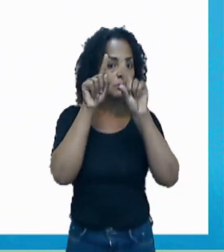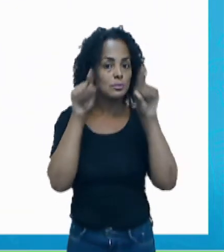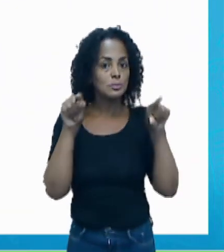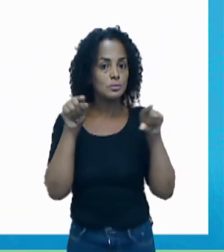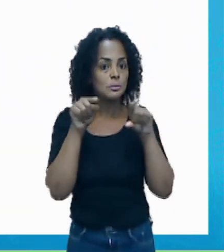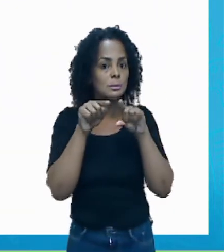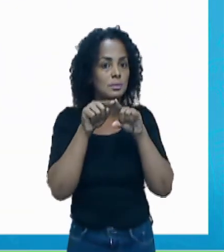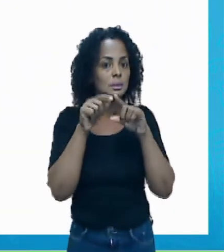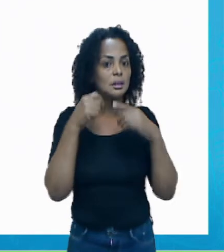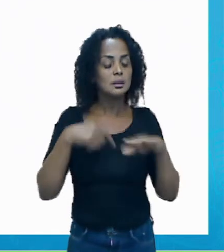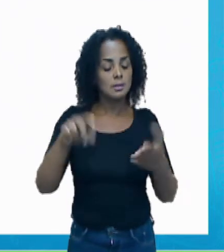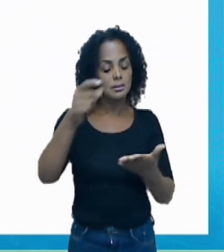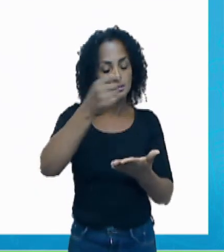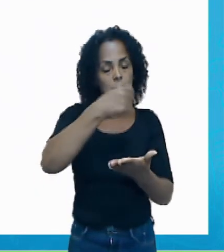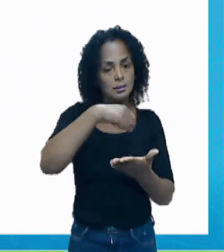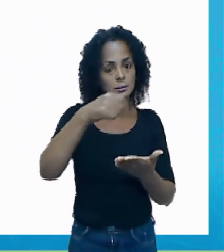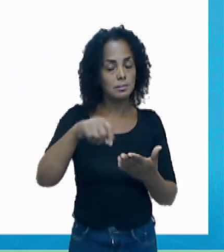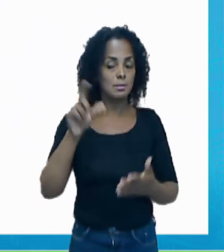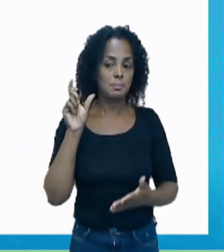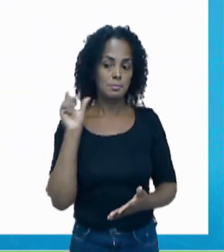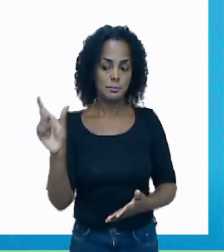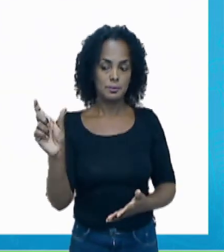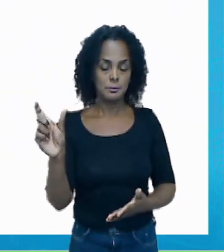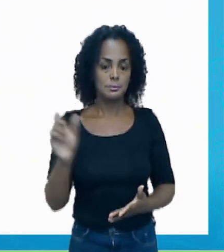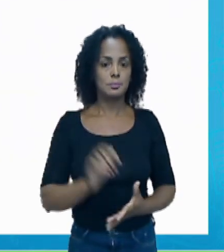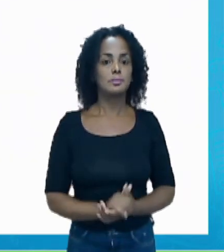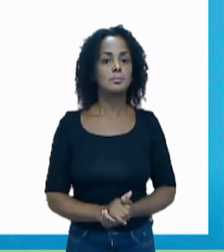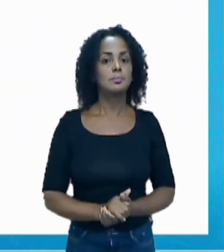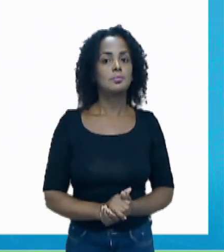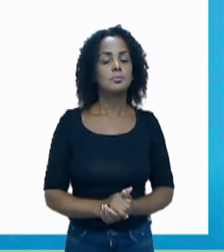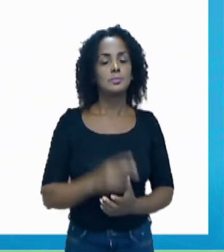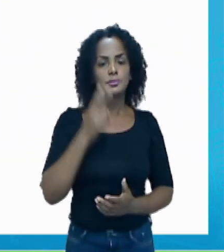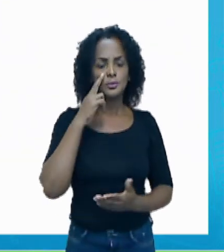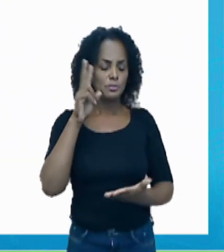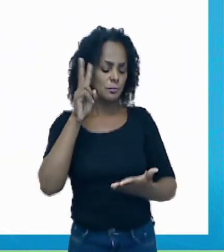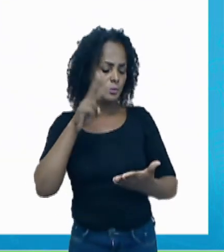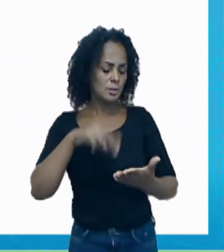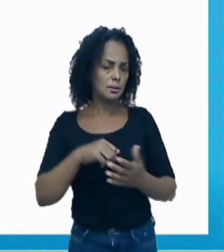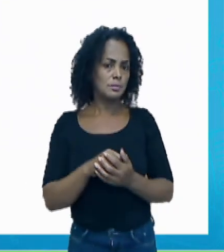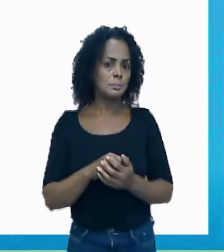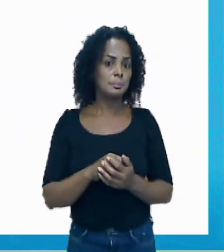quadrinho que está escrito a seguinte palavra. Vou ler para você.